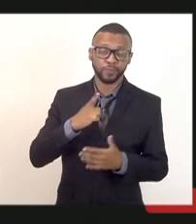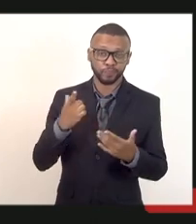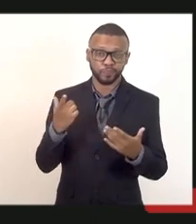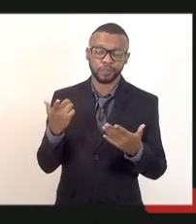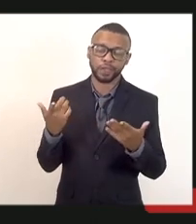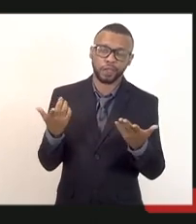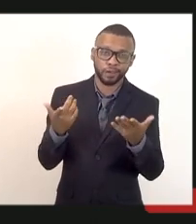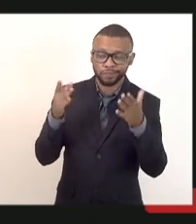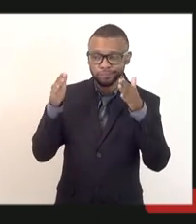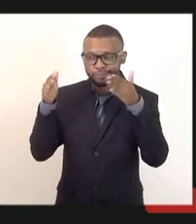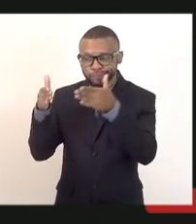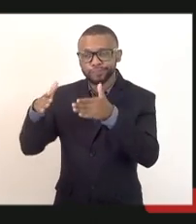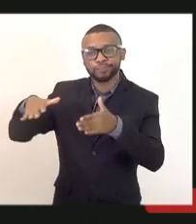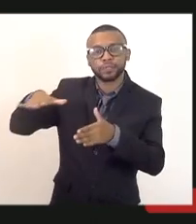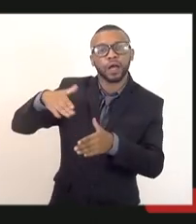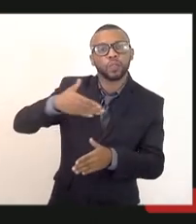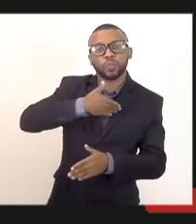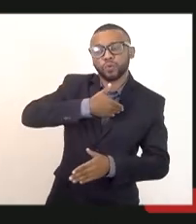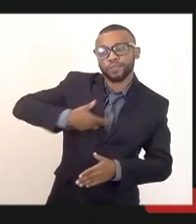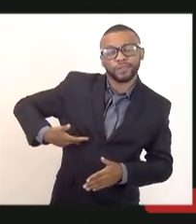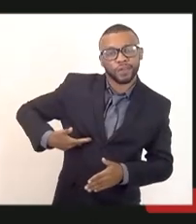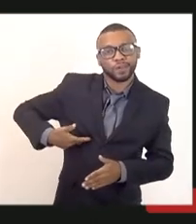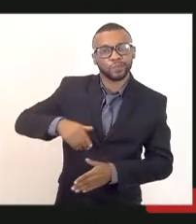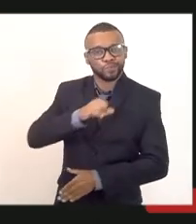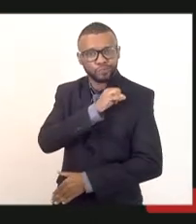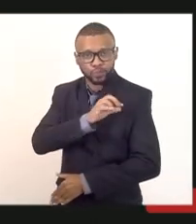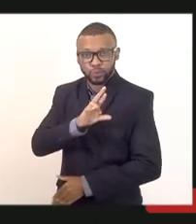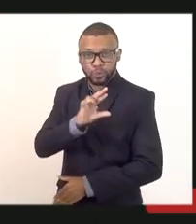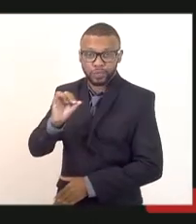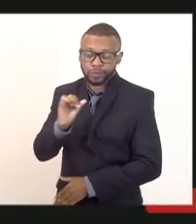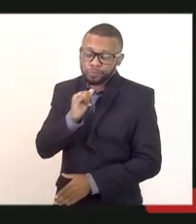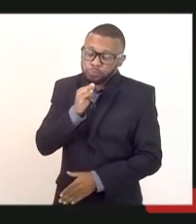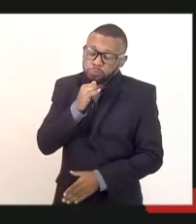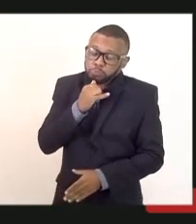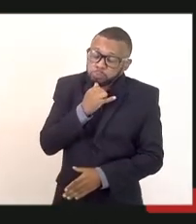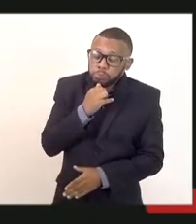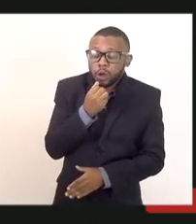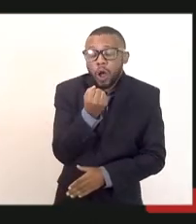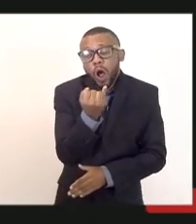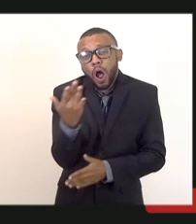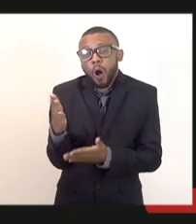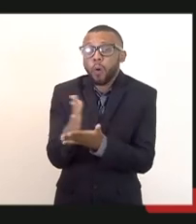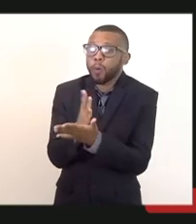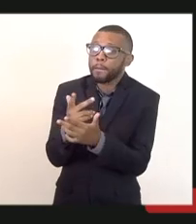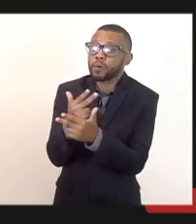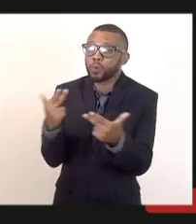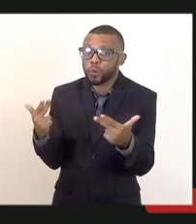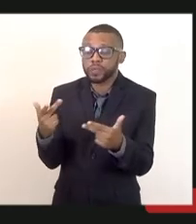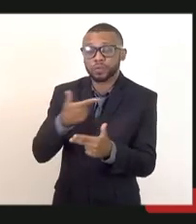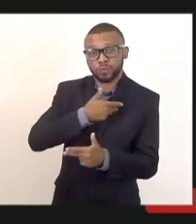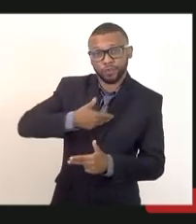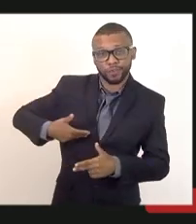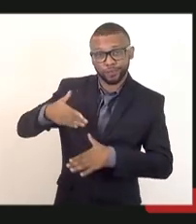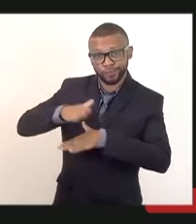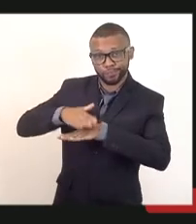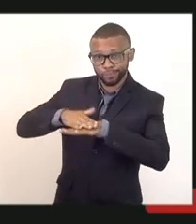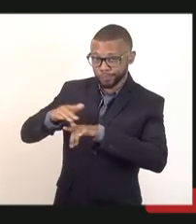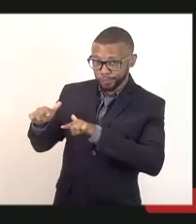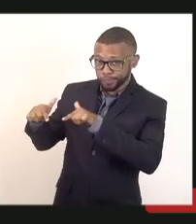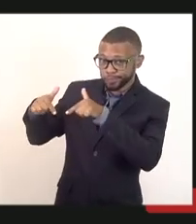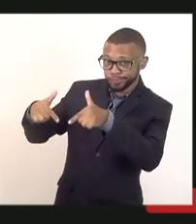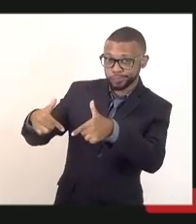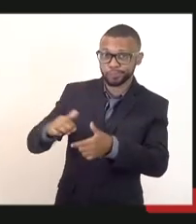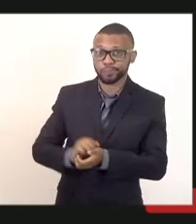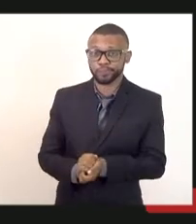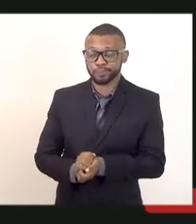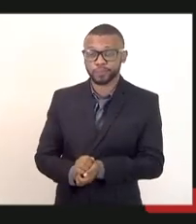o governo do estado, se bem que vou ser sincero, triste com algumas coisas que o governador vem fazendo, mas reconhecendo quando tem